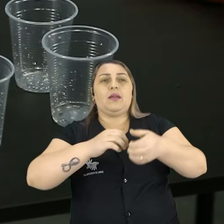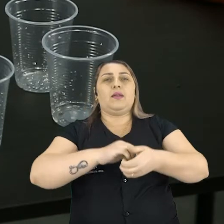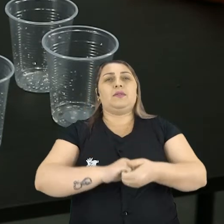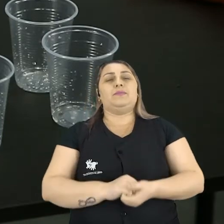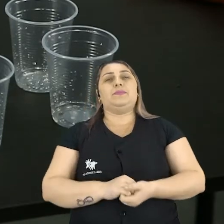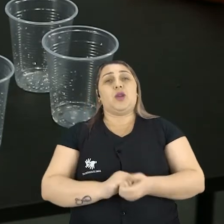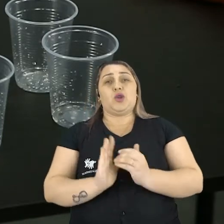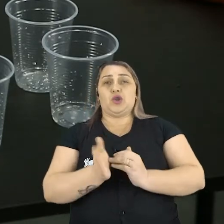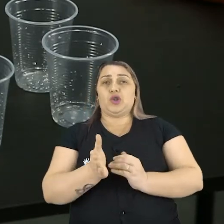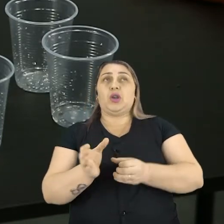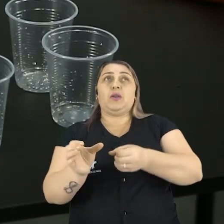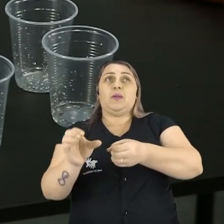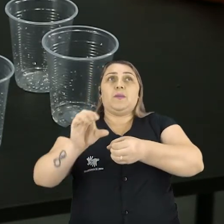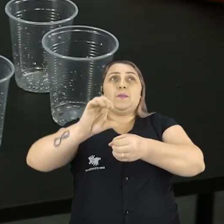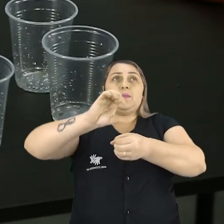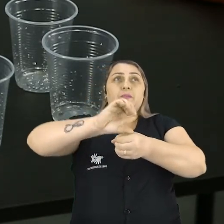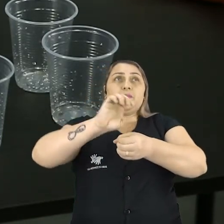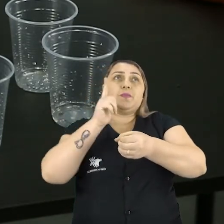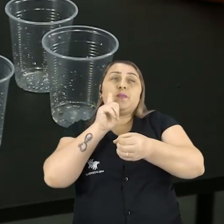Já enchi